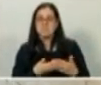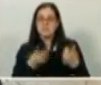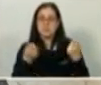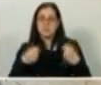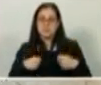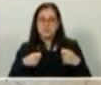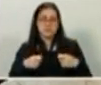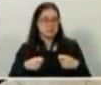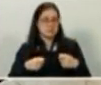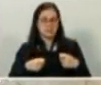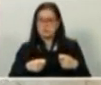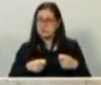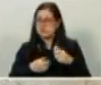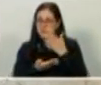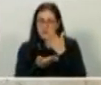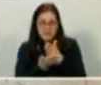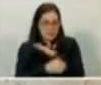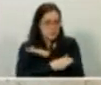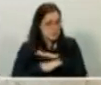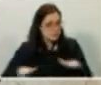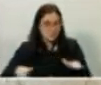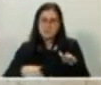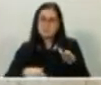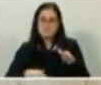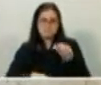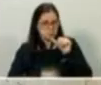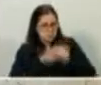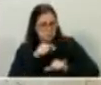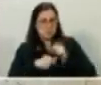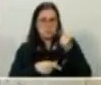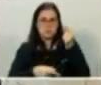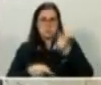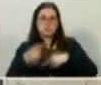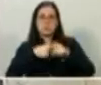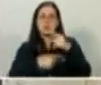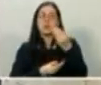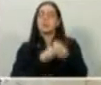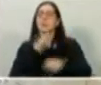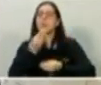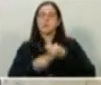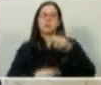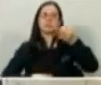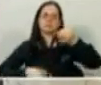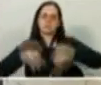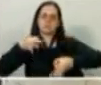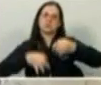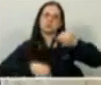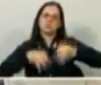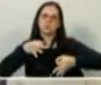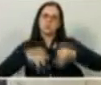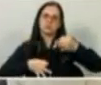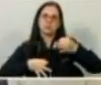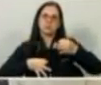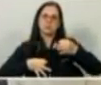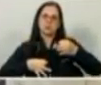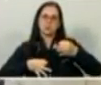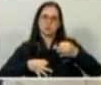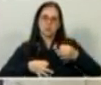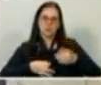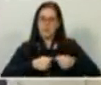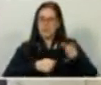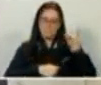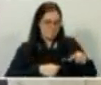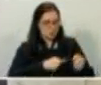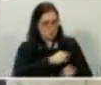superar e só supera com justiça, fazendo justiça, prendendo os corruptos,